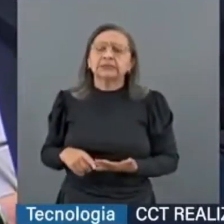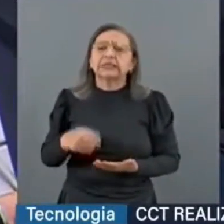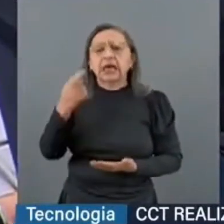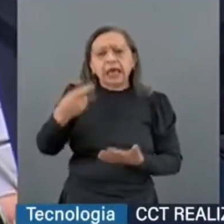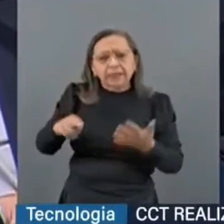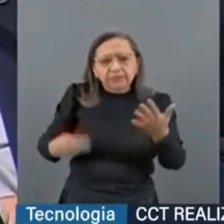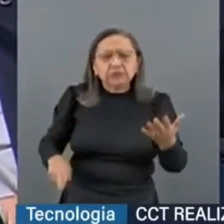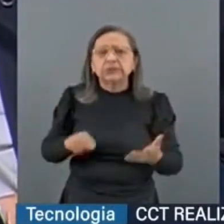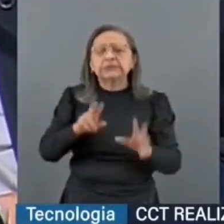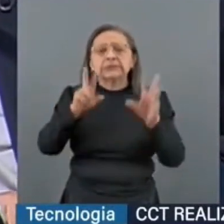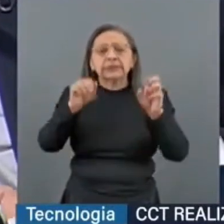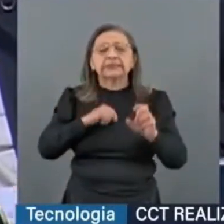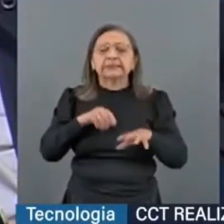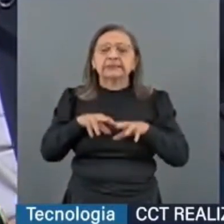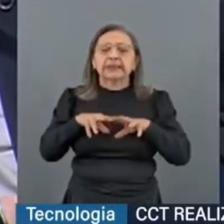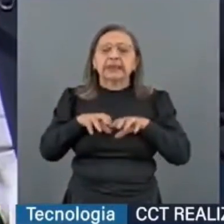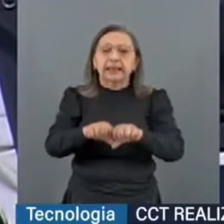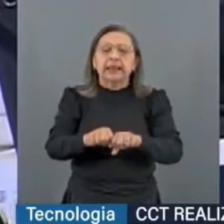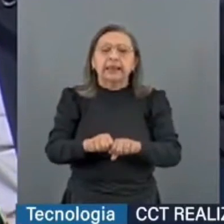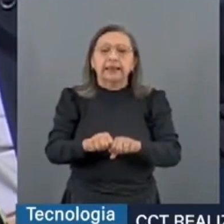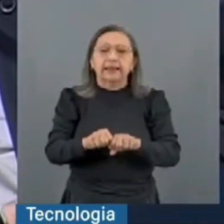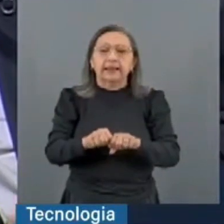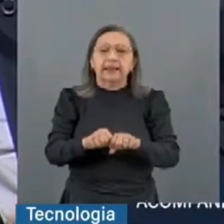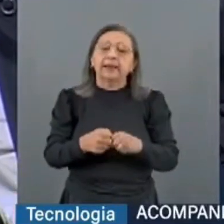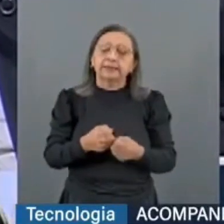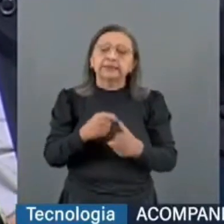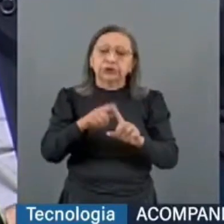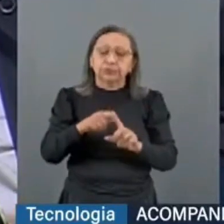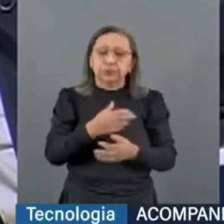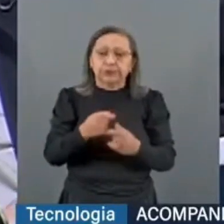apreensões específicas.